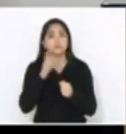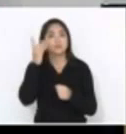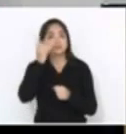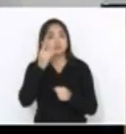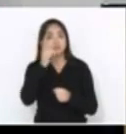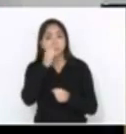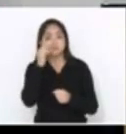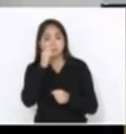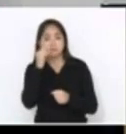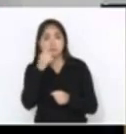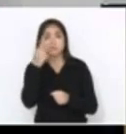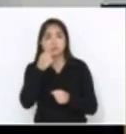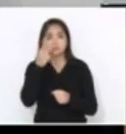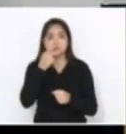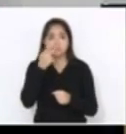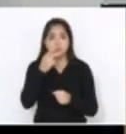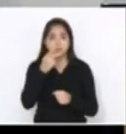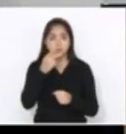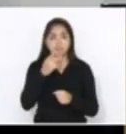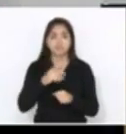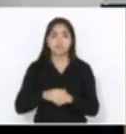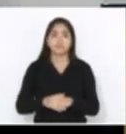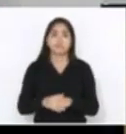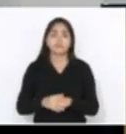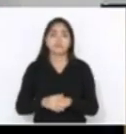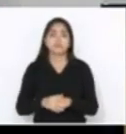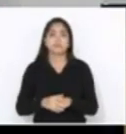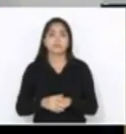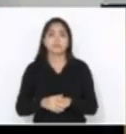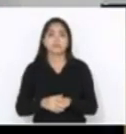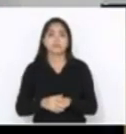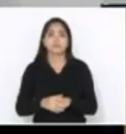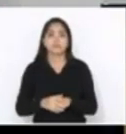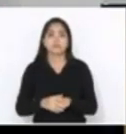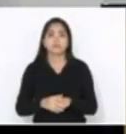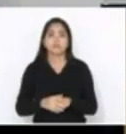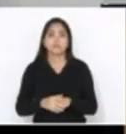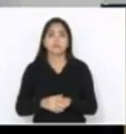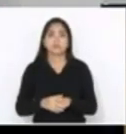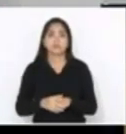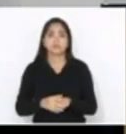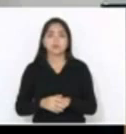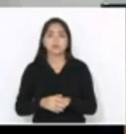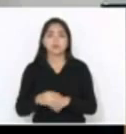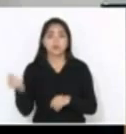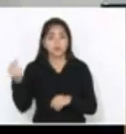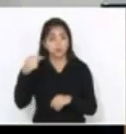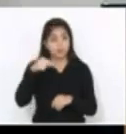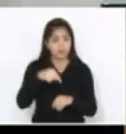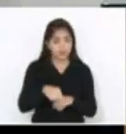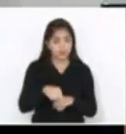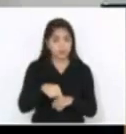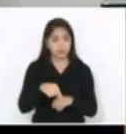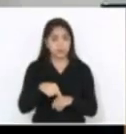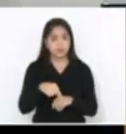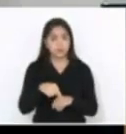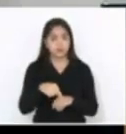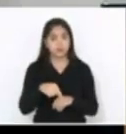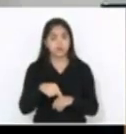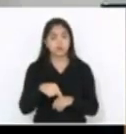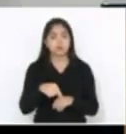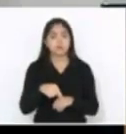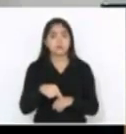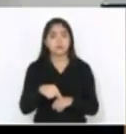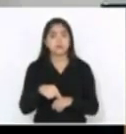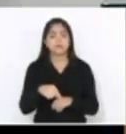farinha pouca, meu pirão primeiro. Quando veio a peça orçamentária para cá, deputado Covalchini,